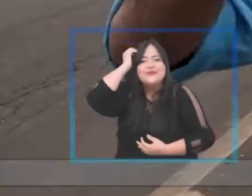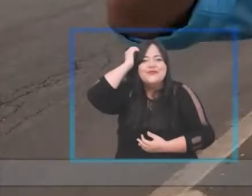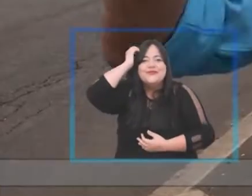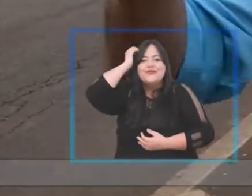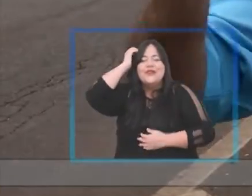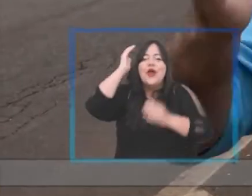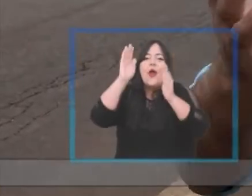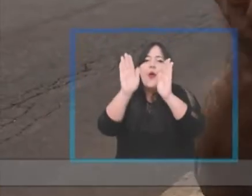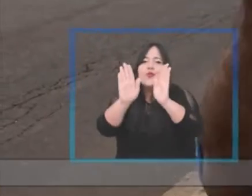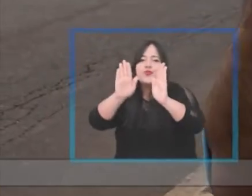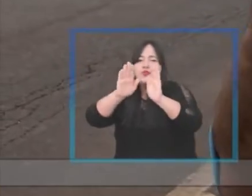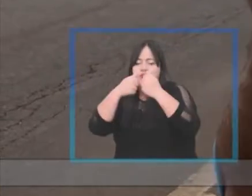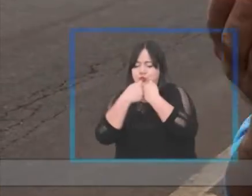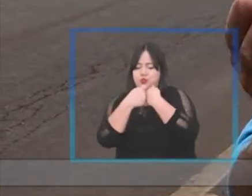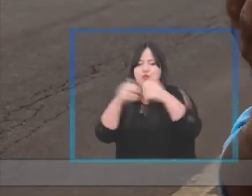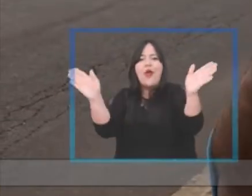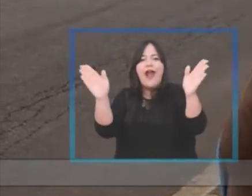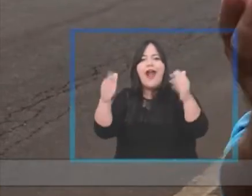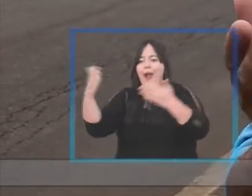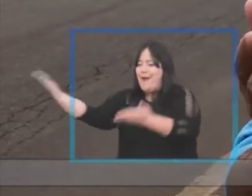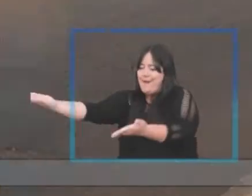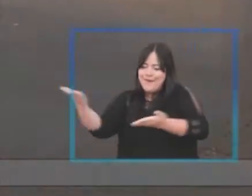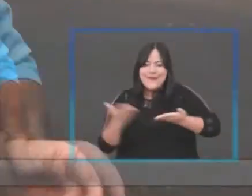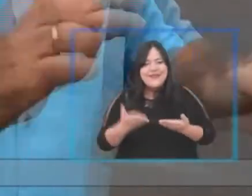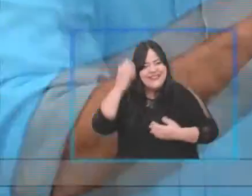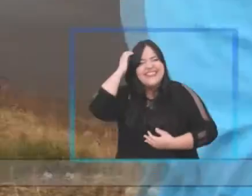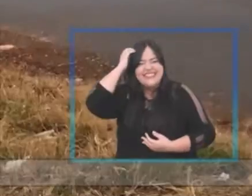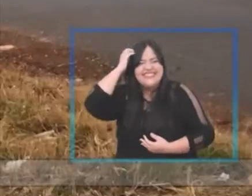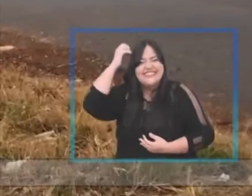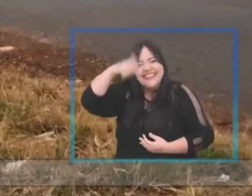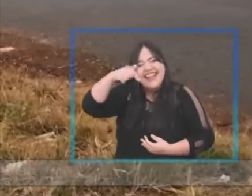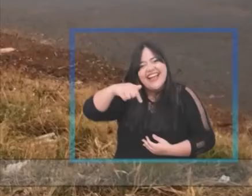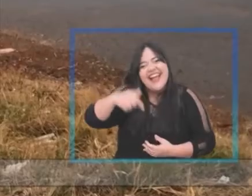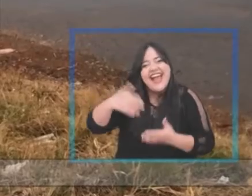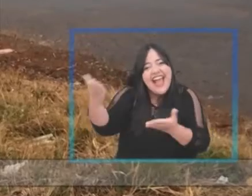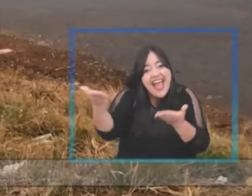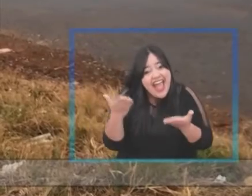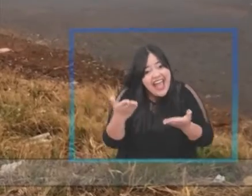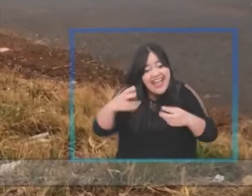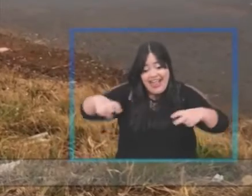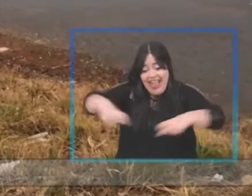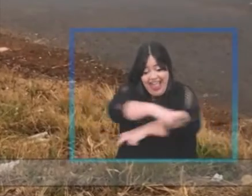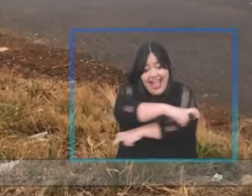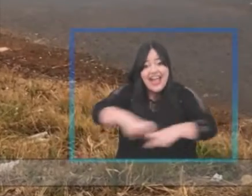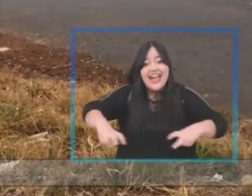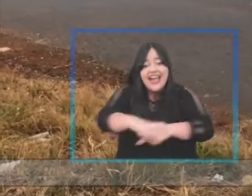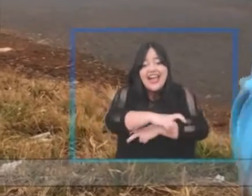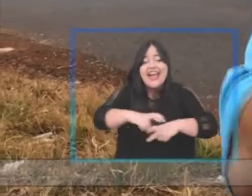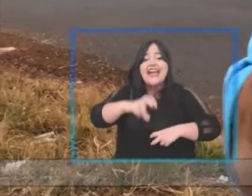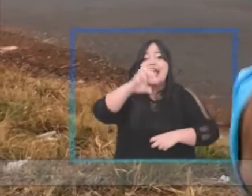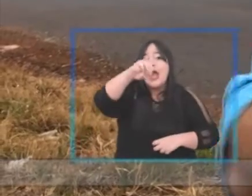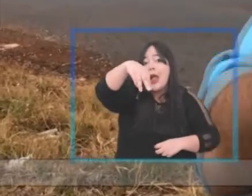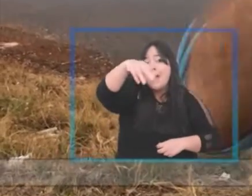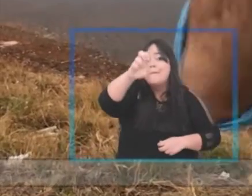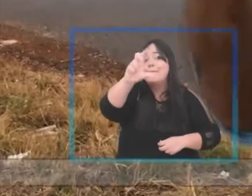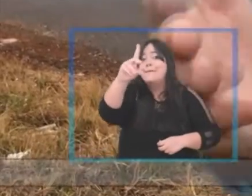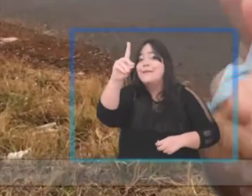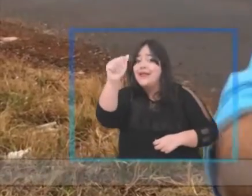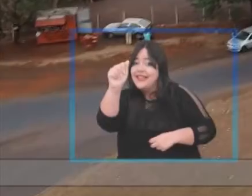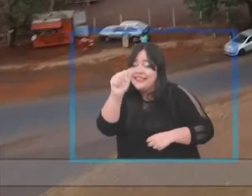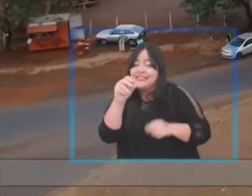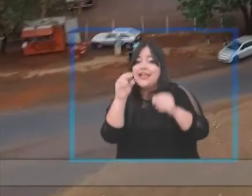os portais. Bem-vindo a Itumbiara! E aqui na Avenida Celso Maeda nós vamos